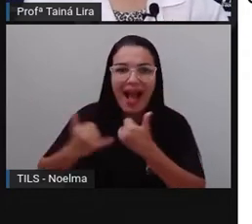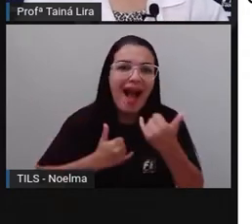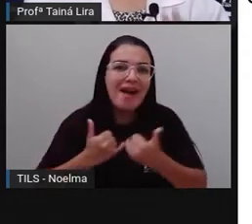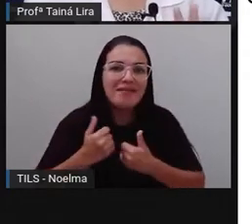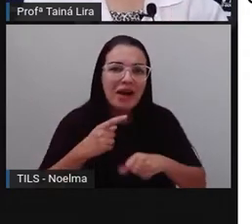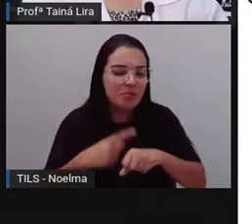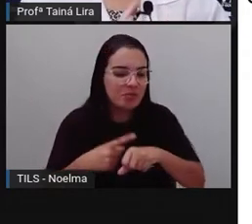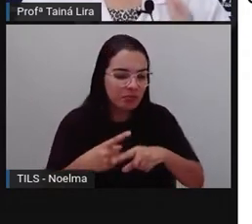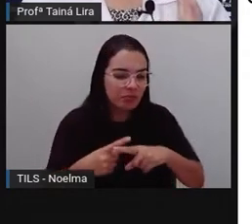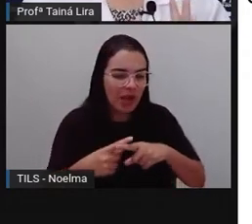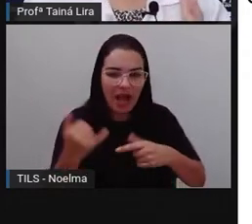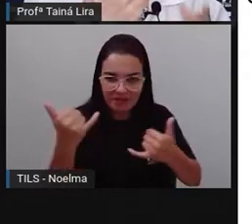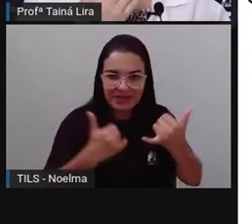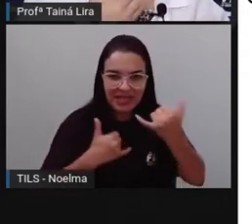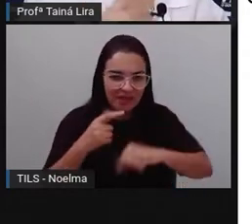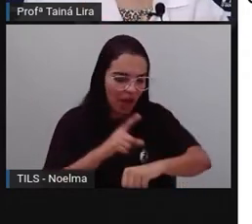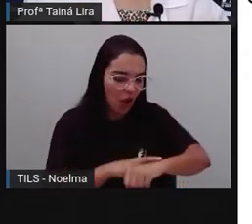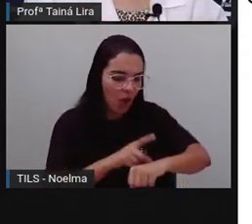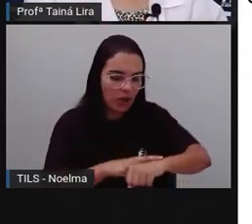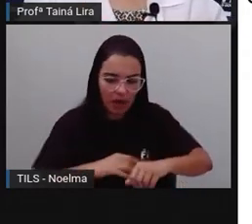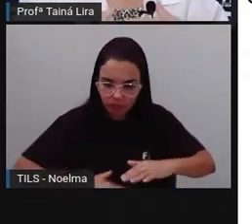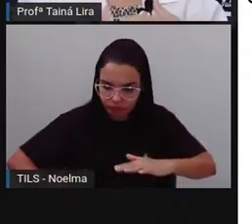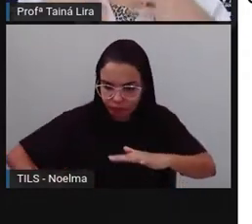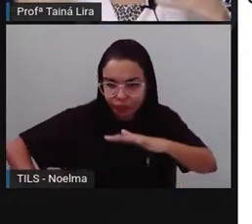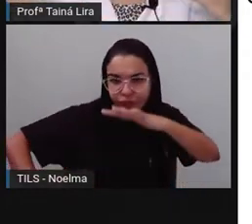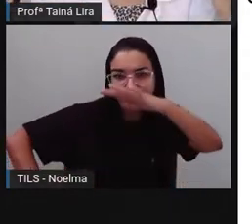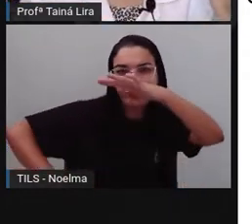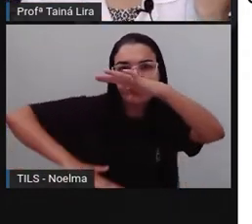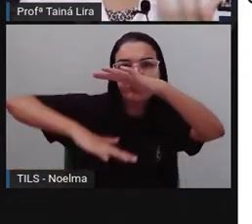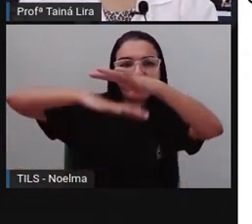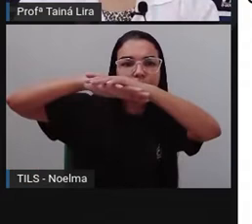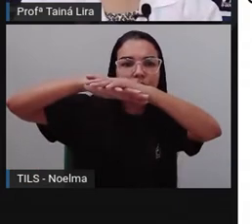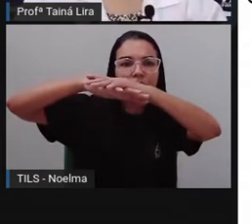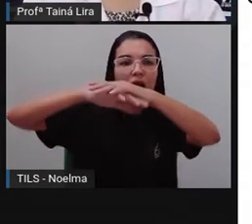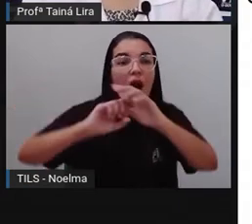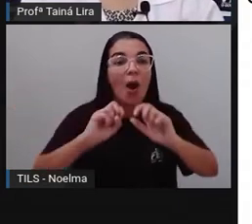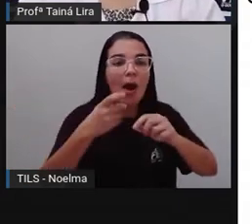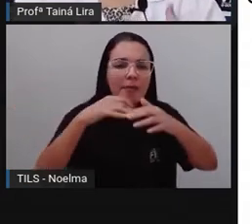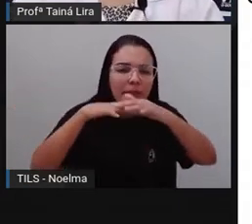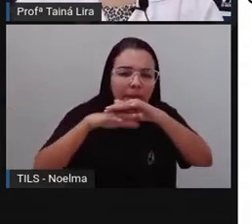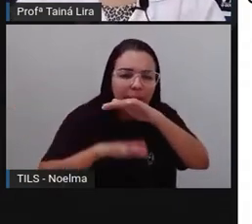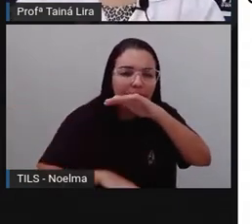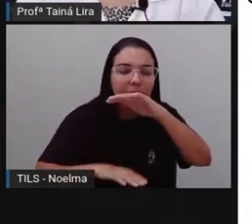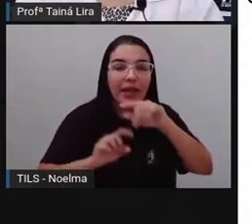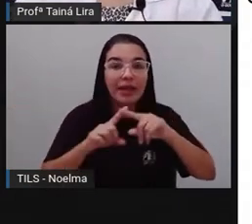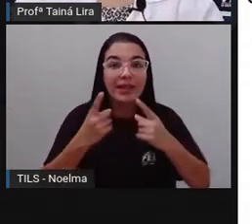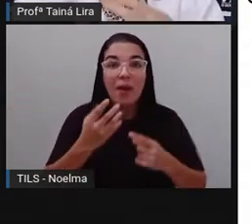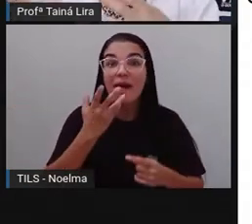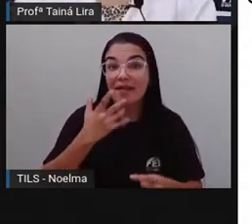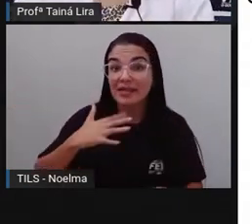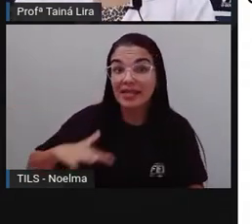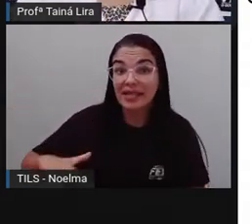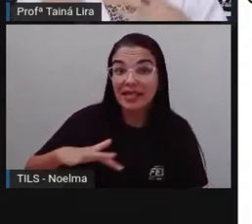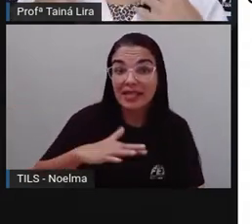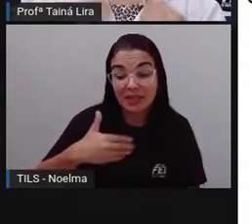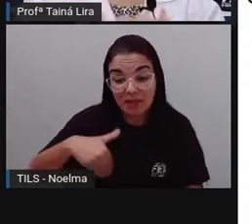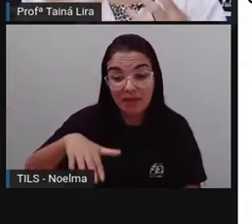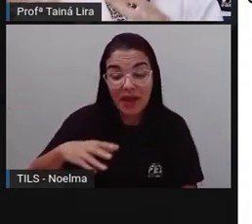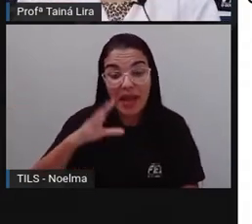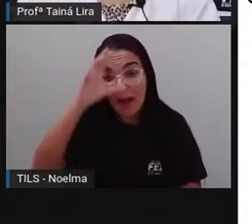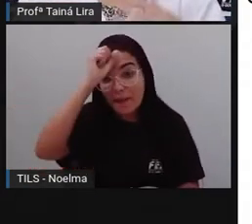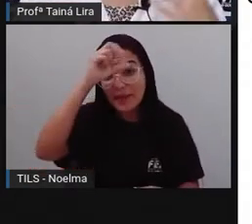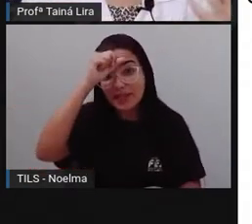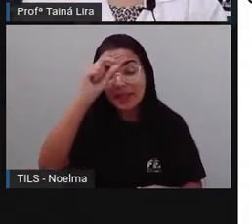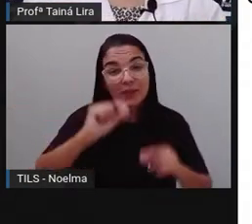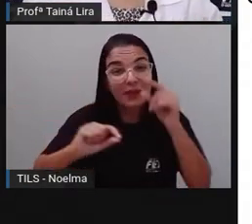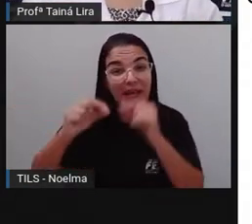não, que nesse horário aí é o horário que a maré vai baixar. Então, as crianças vão aprendendo, né, essas questões com as pessoas mais